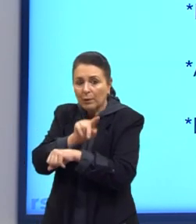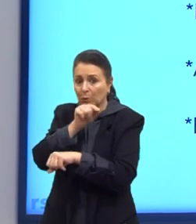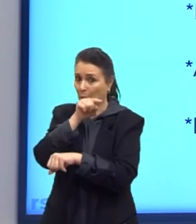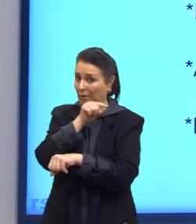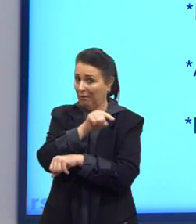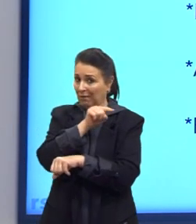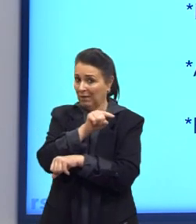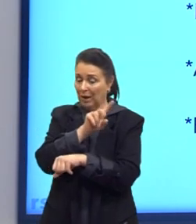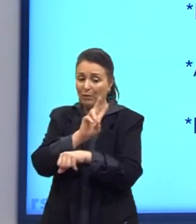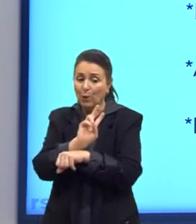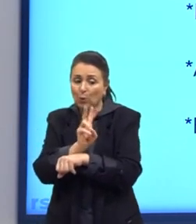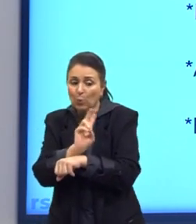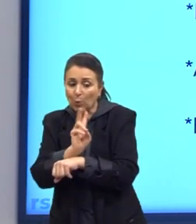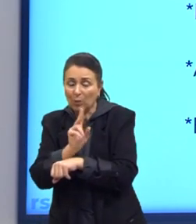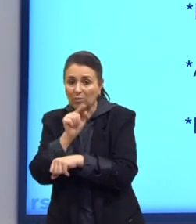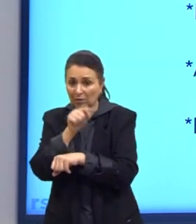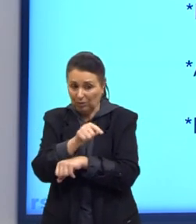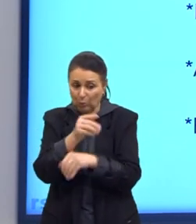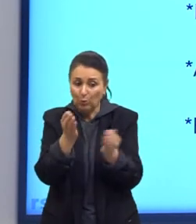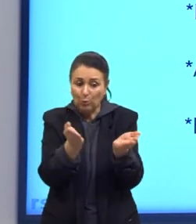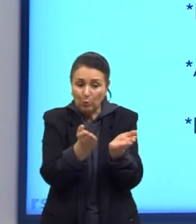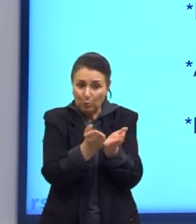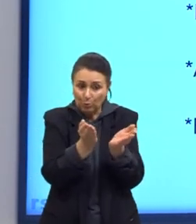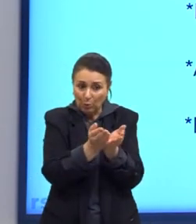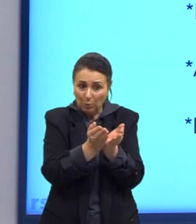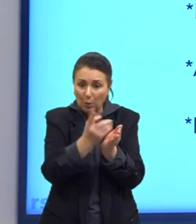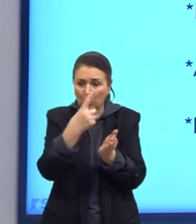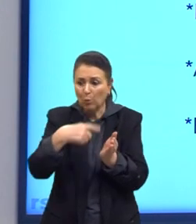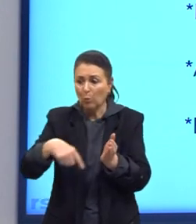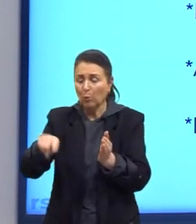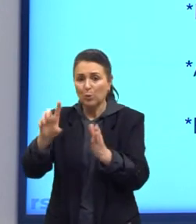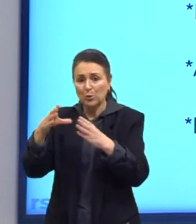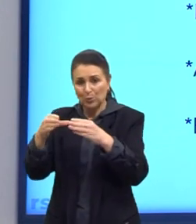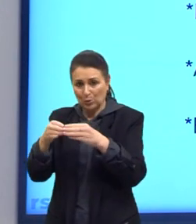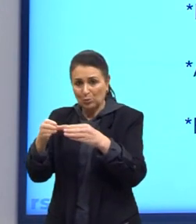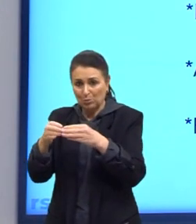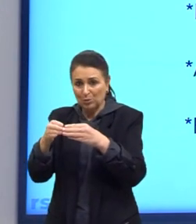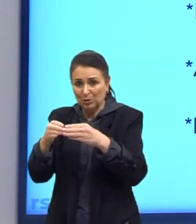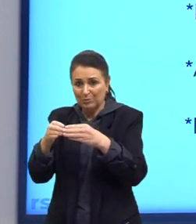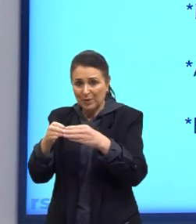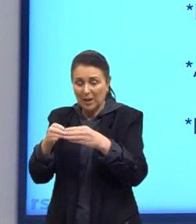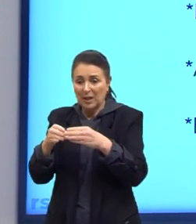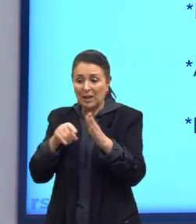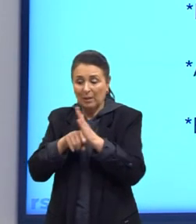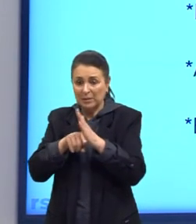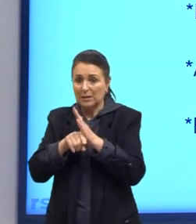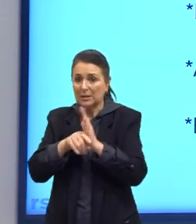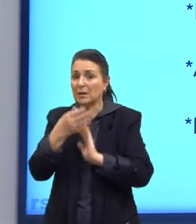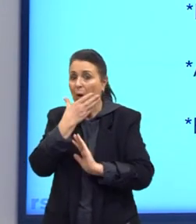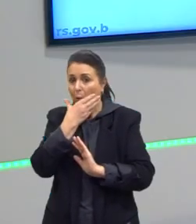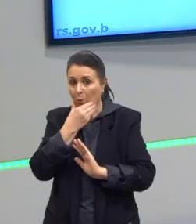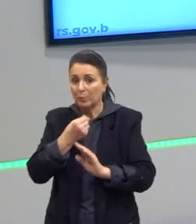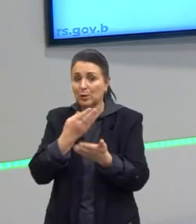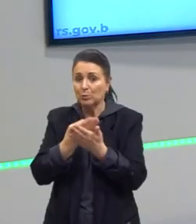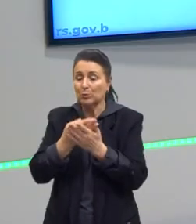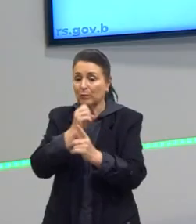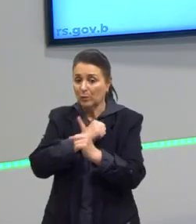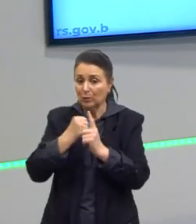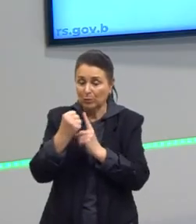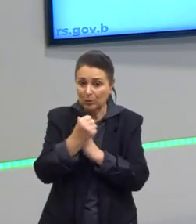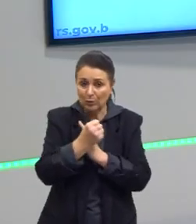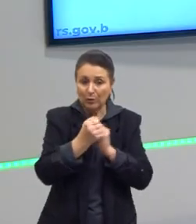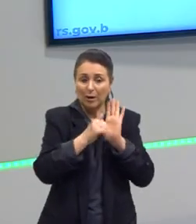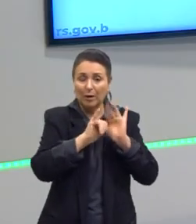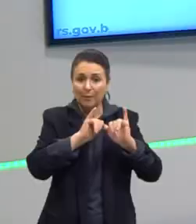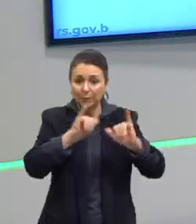Estado é muito mais vigilante com os pobres do que com outras classes sociais, ele constata na pesquisa dele. E aí também ele denuncia a questão da falta